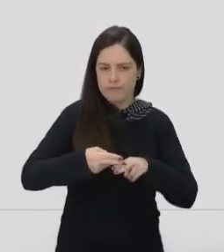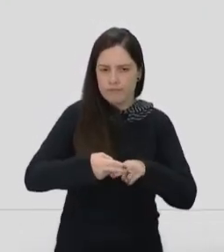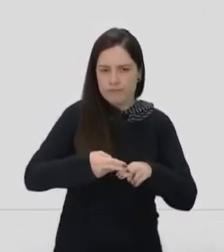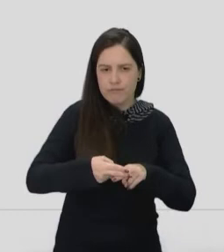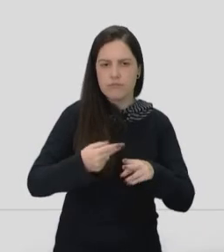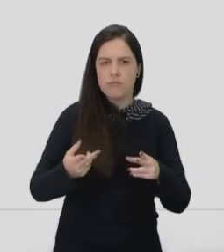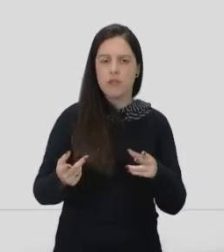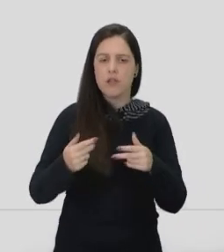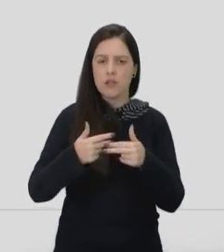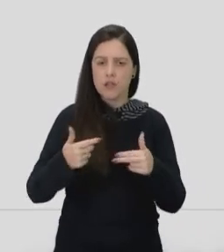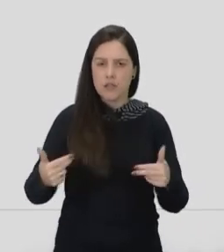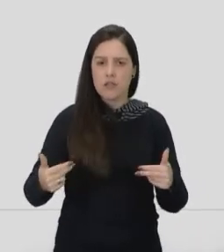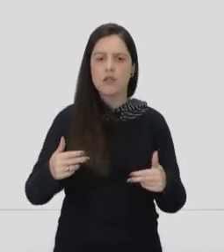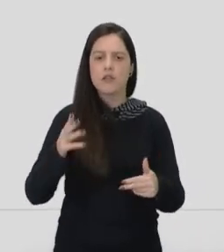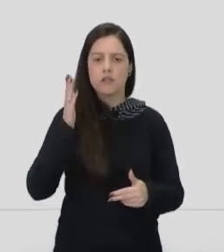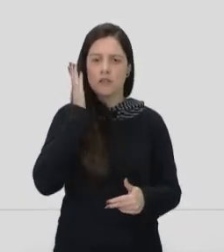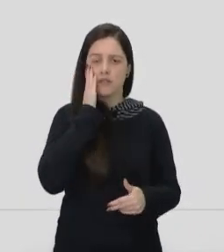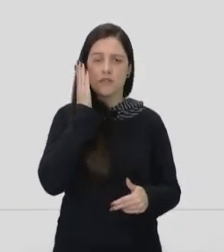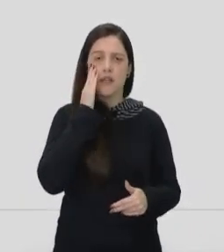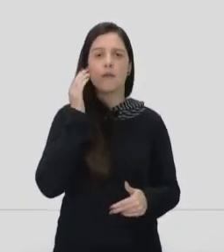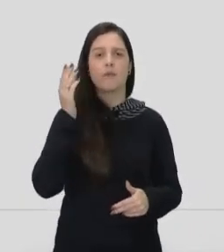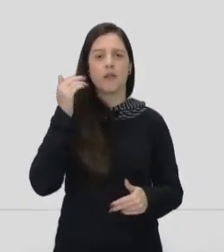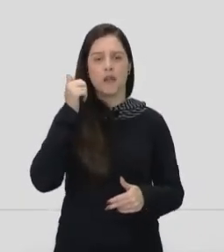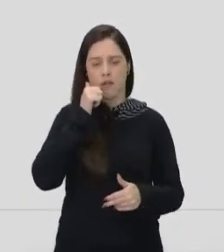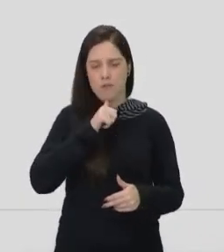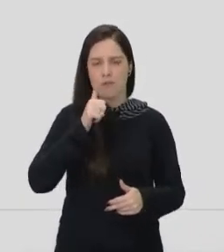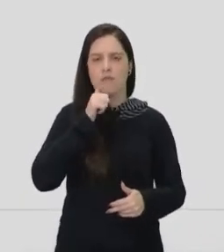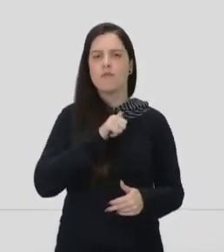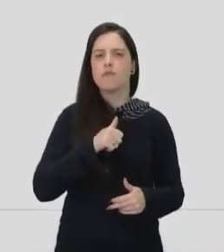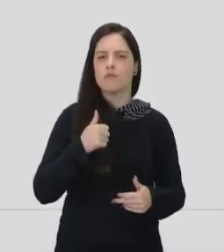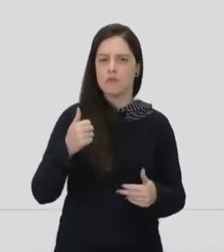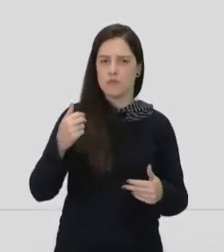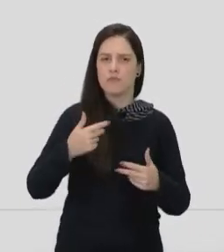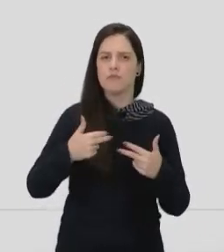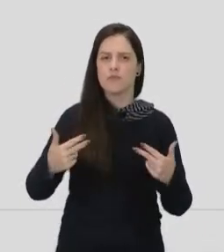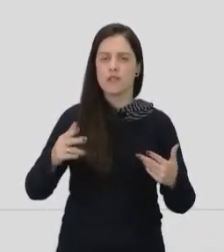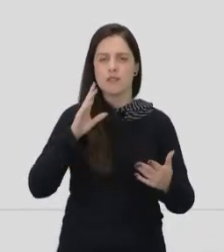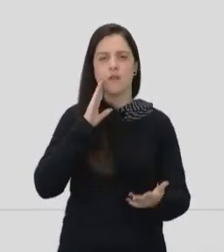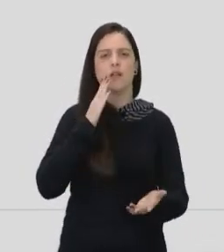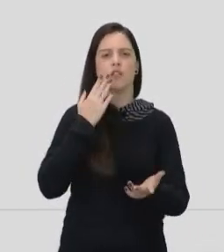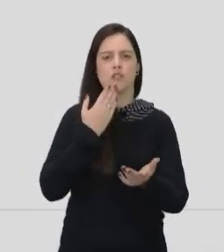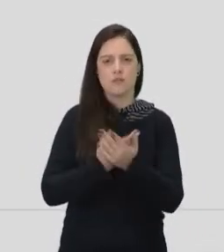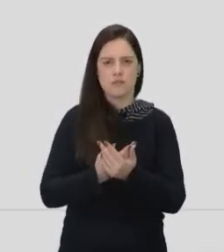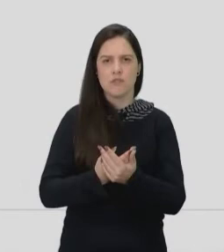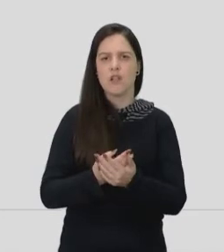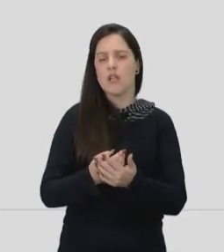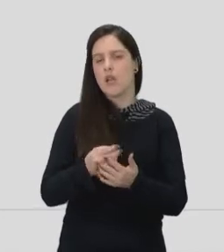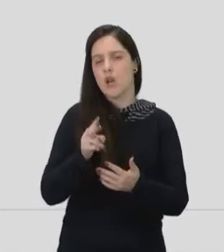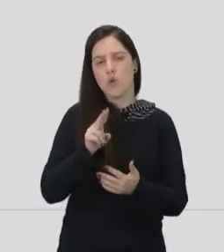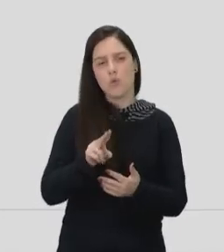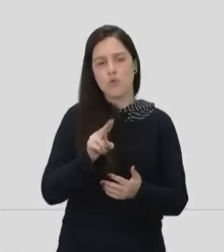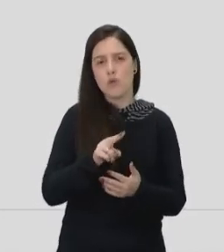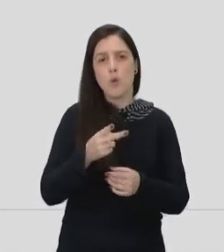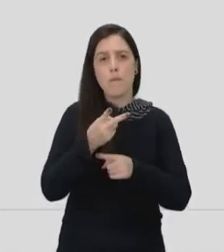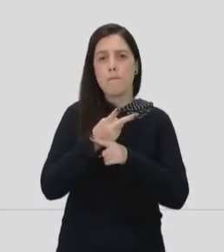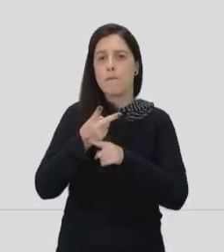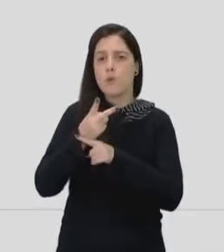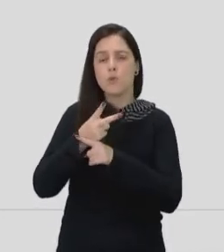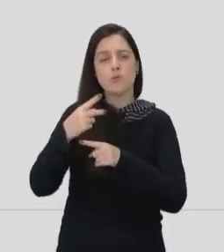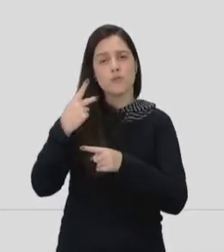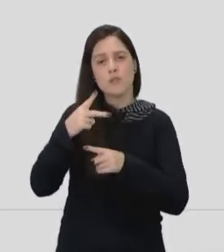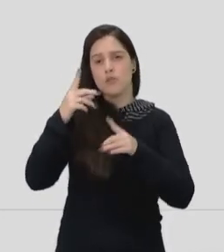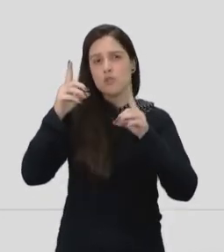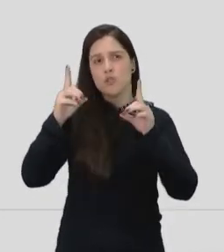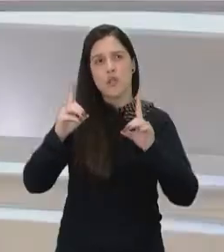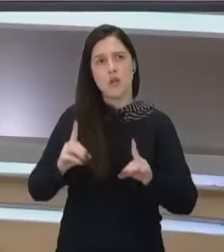estigmas também fazem com que as mulheres se sintam humilhadas, desacreditadas e não registrem, não procurem seus direitos e